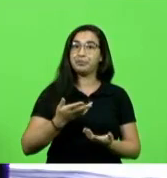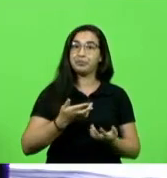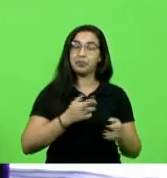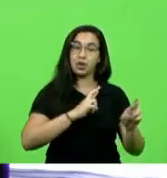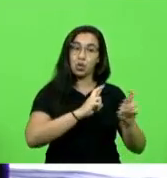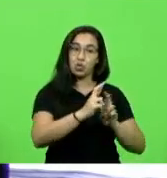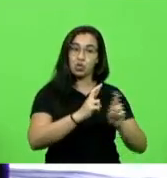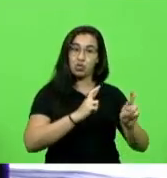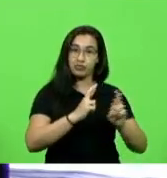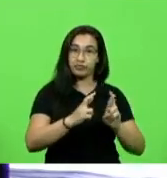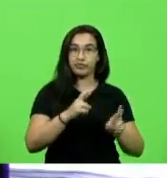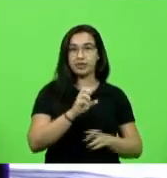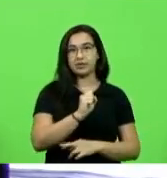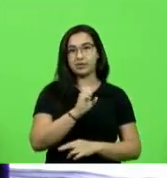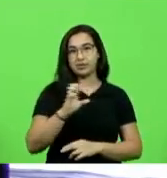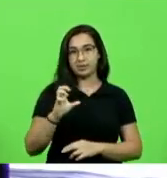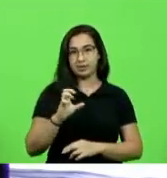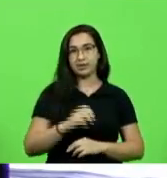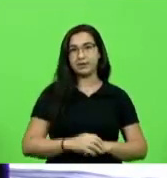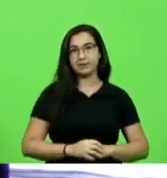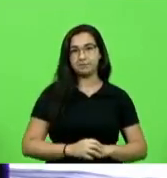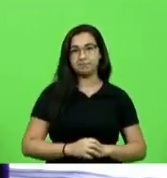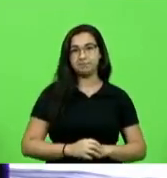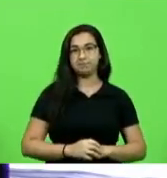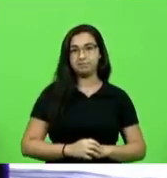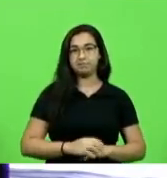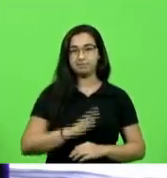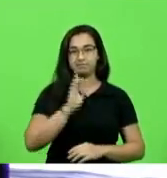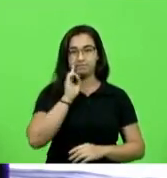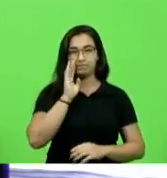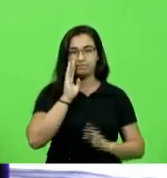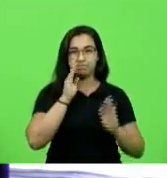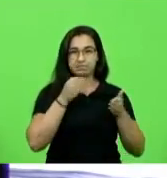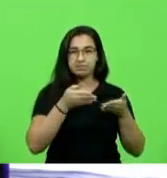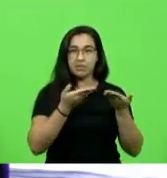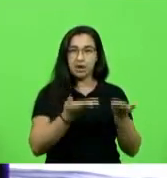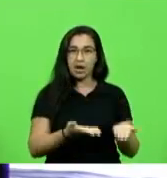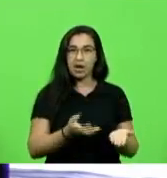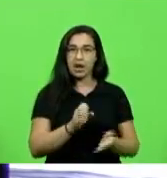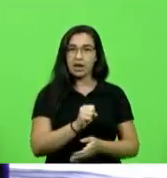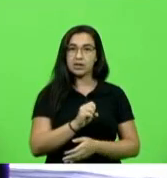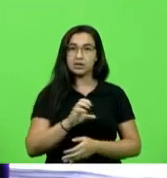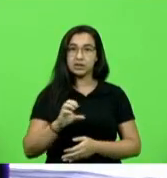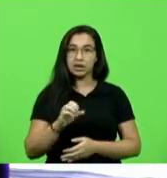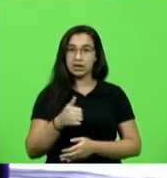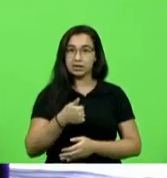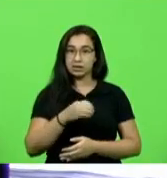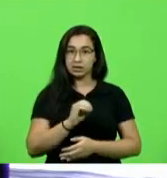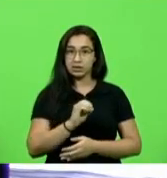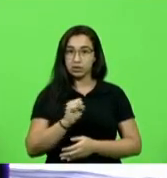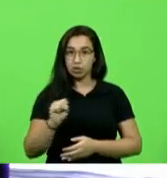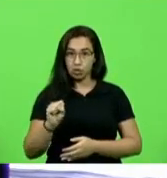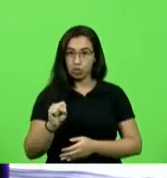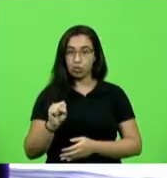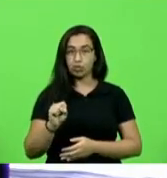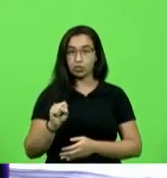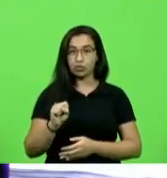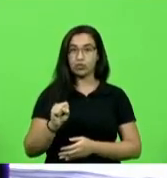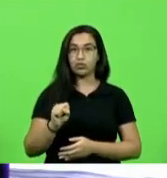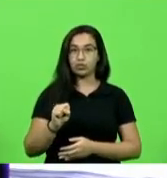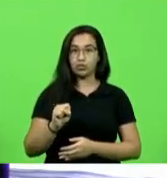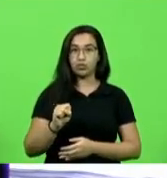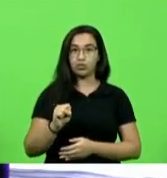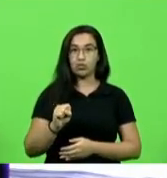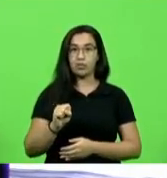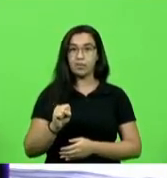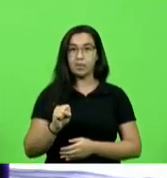de Santa Catarina em especial a SC 108 que corta o estado